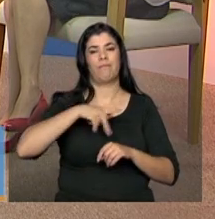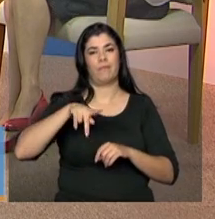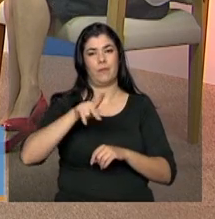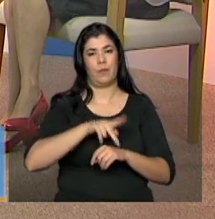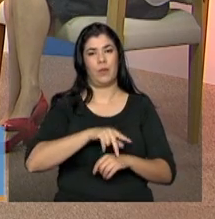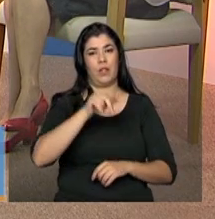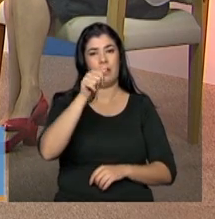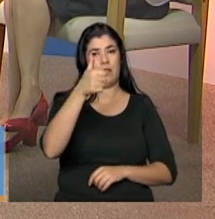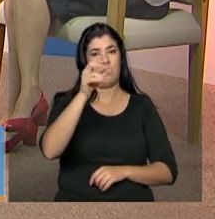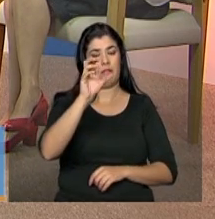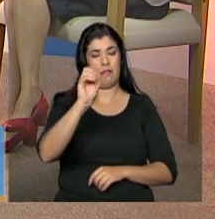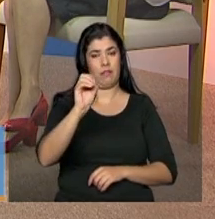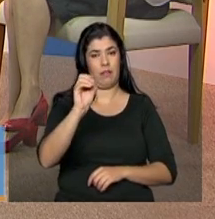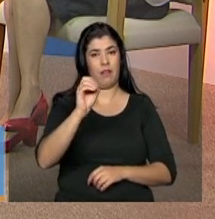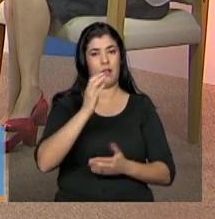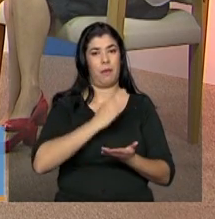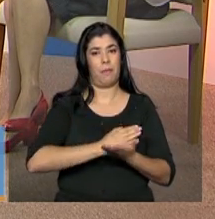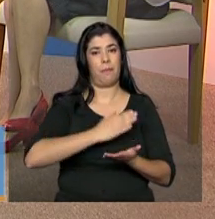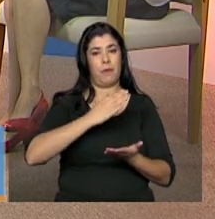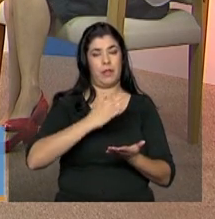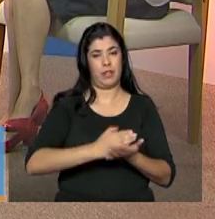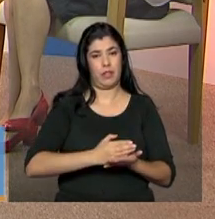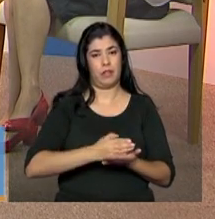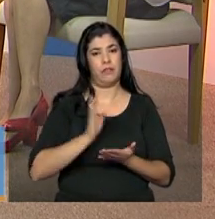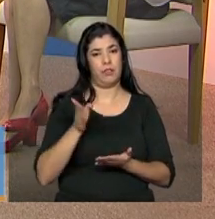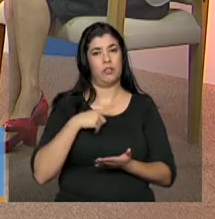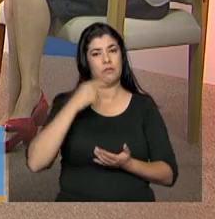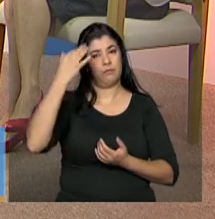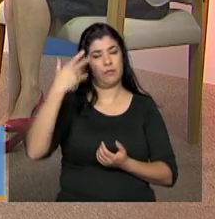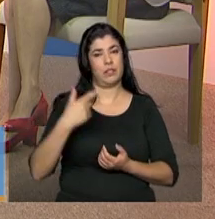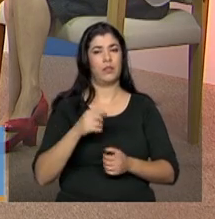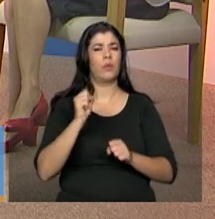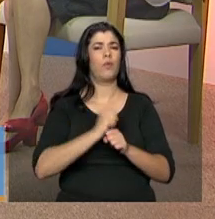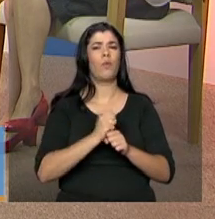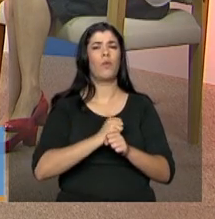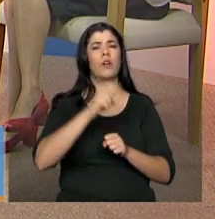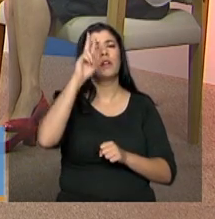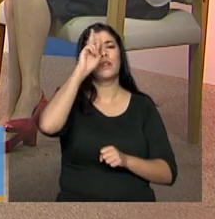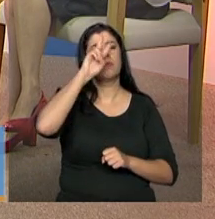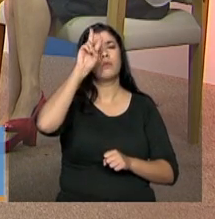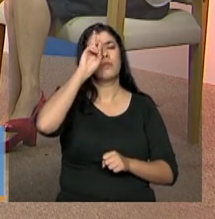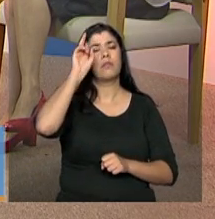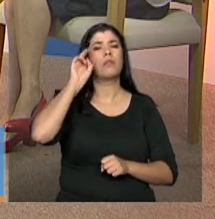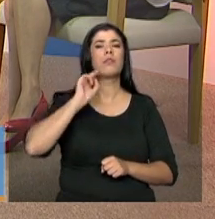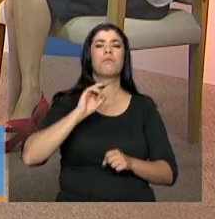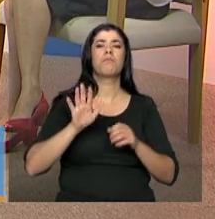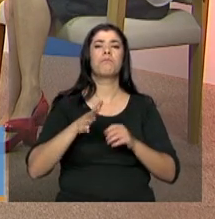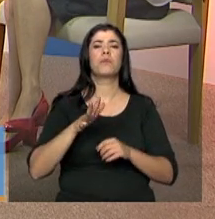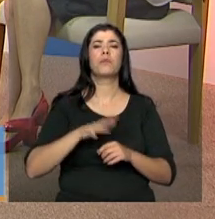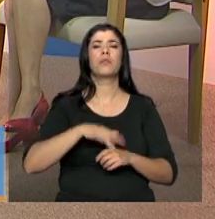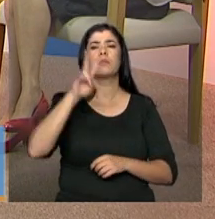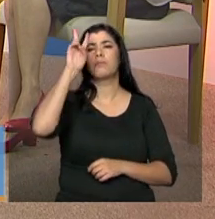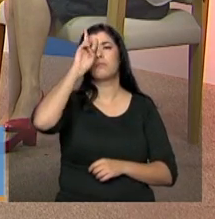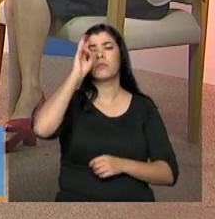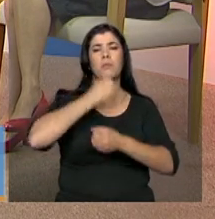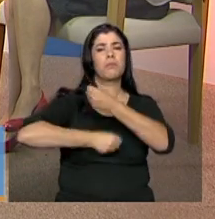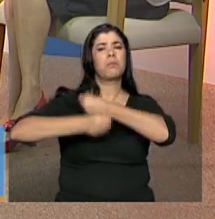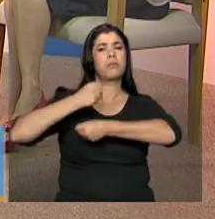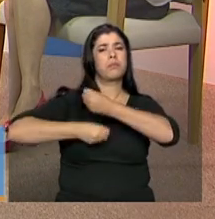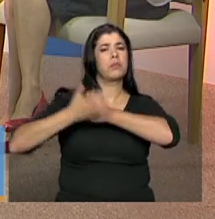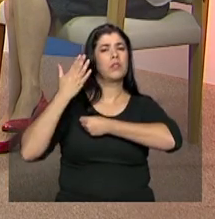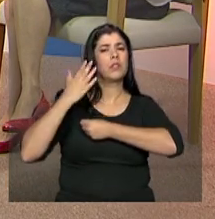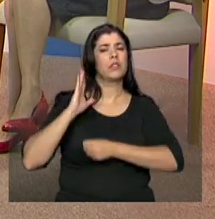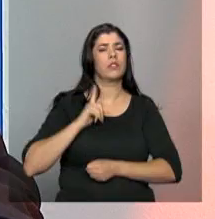apontou a conselheira. Mas houve um ano, se não me engano, em 99, não vou afirmar isso agora, a precisa, assim, que minha memória pode estar falhando,